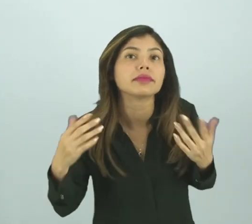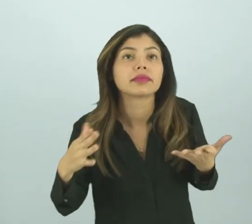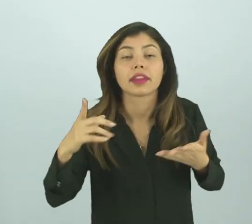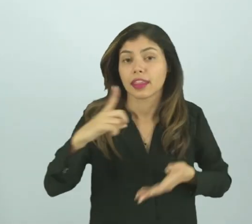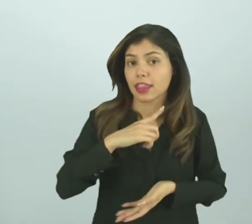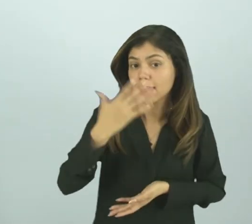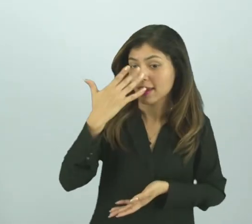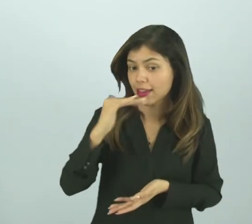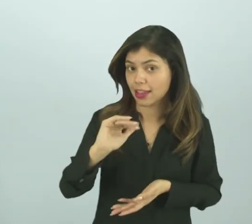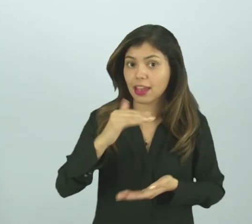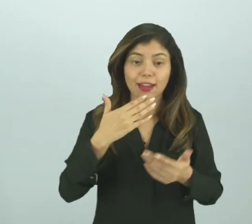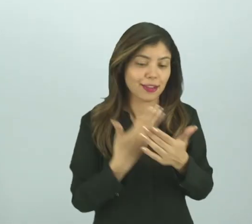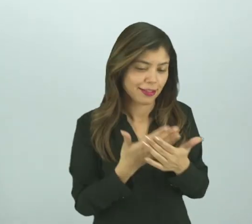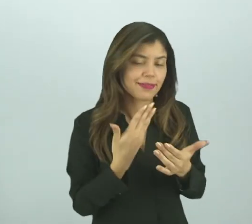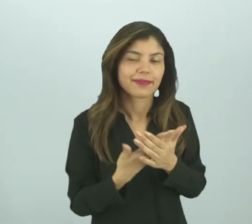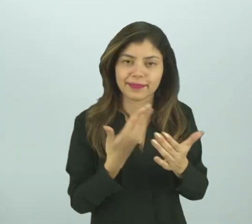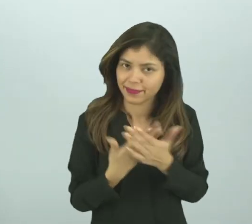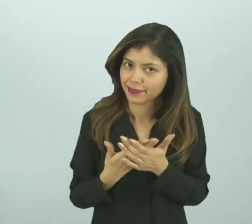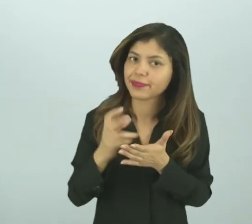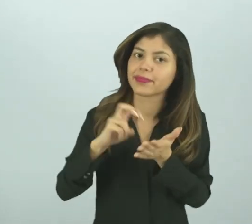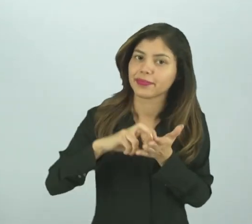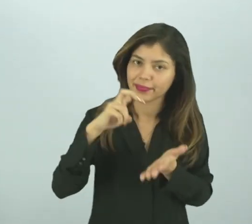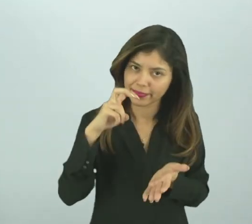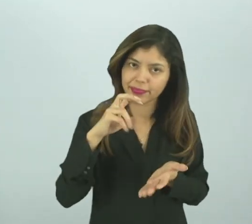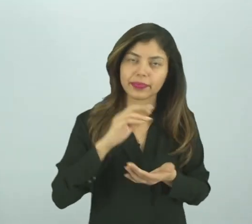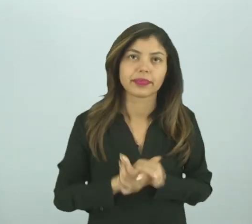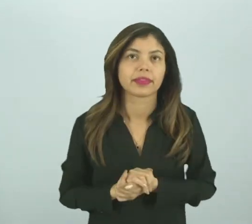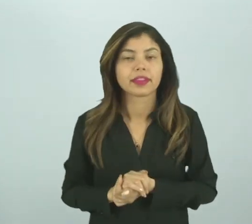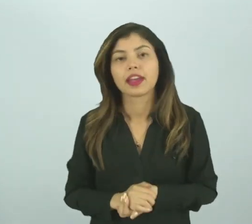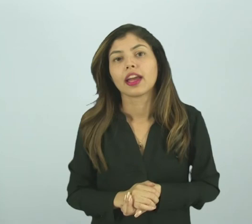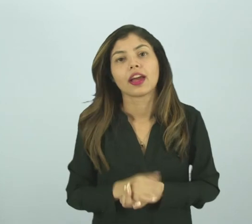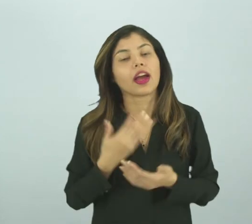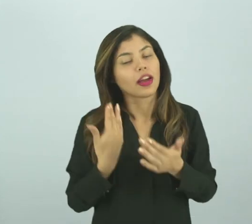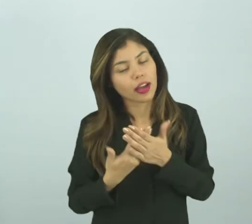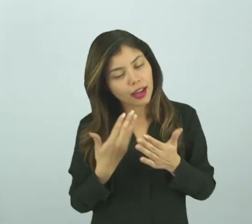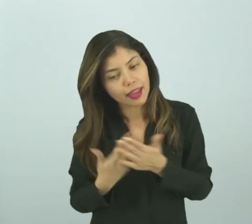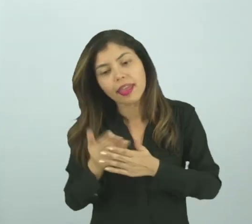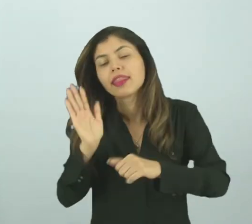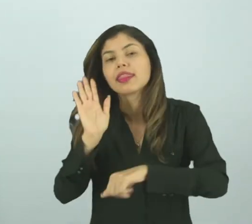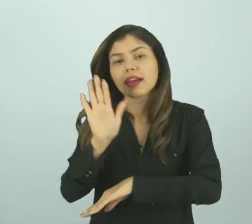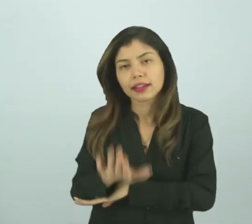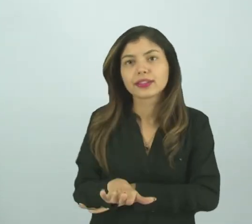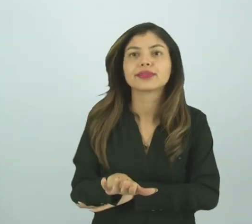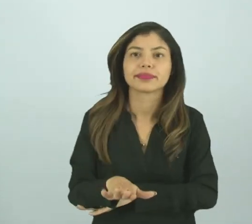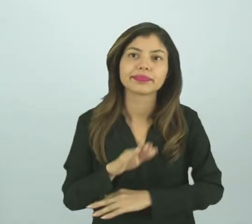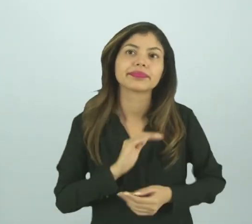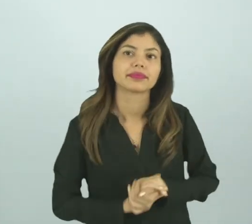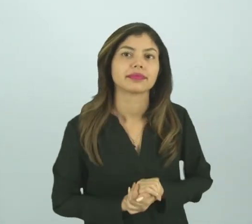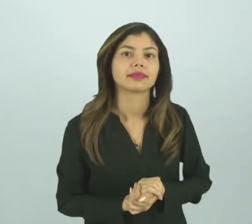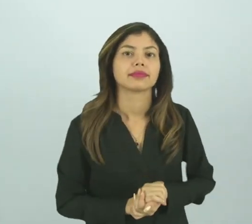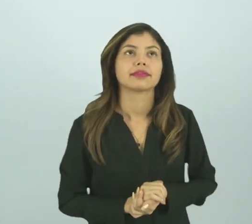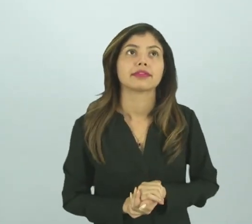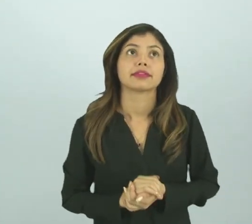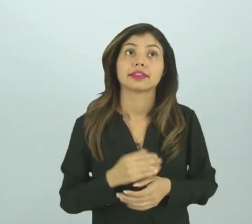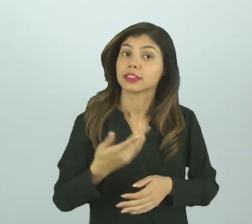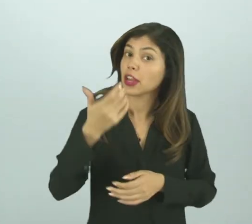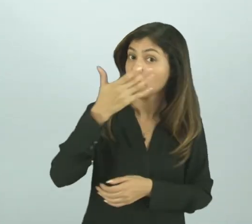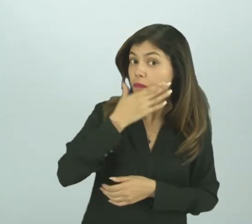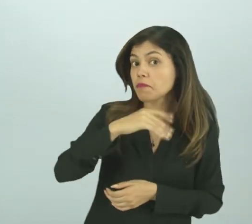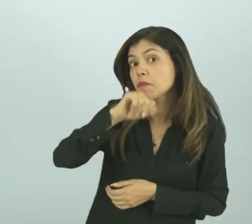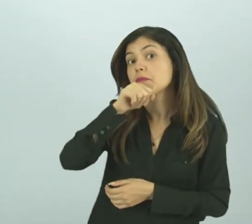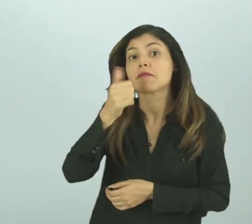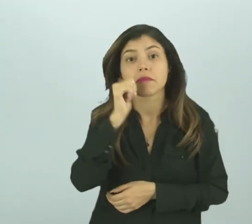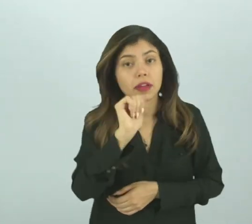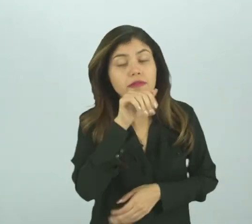crianças que estudam no período da manhã, tem crianças que estudam no período da tarde. Tem também os pais,